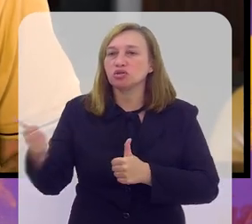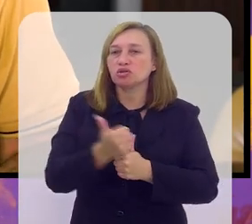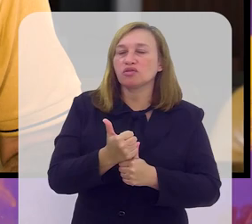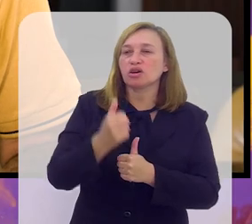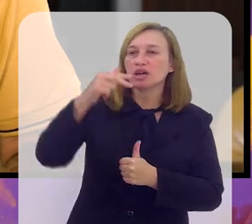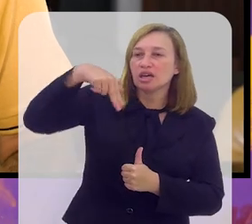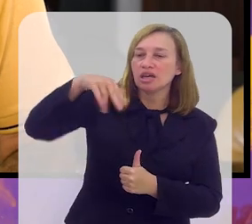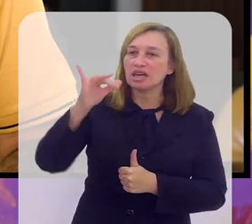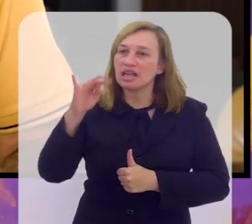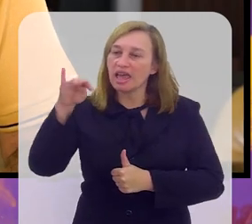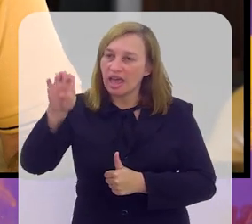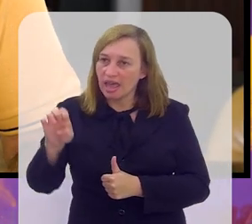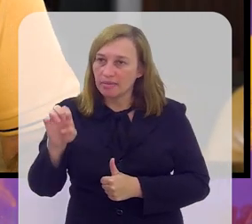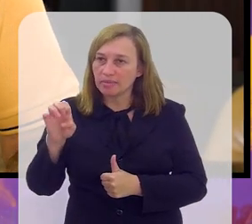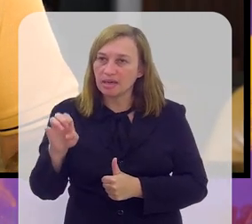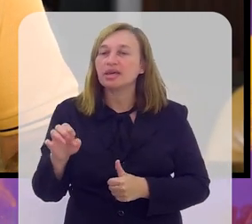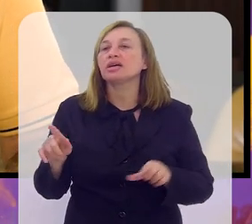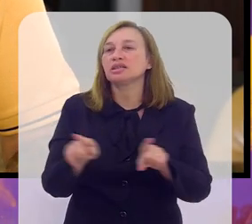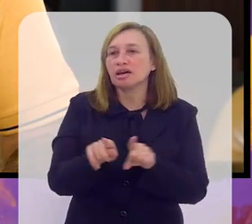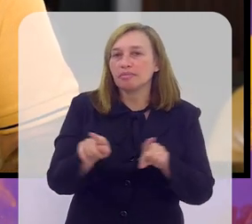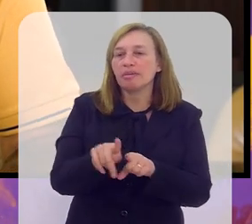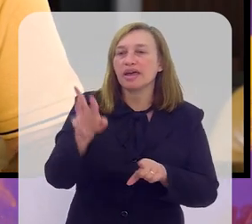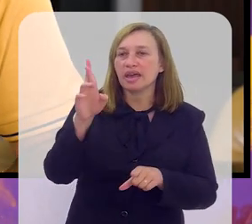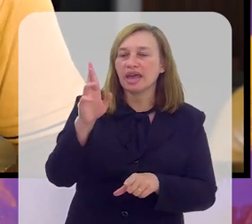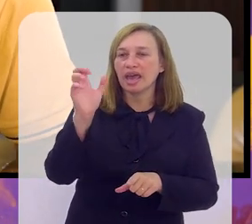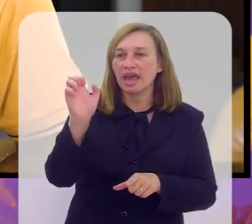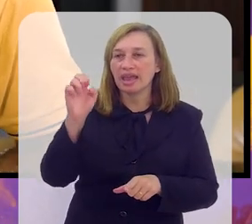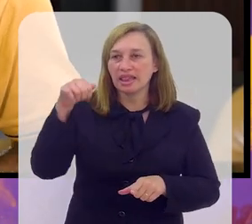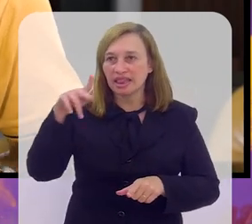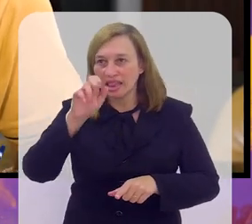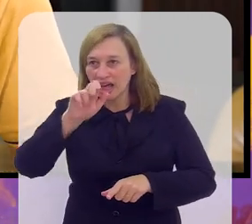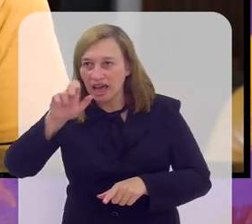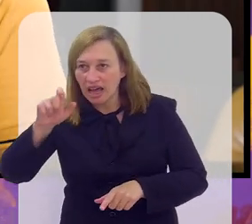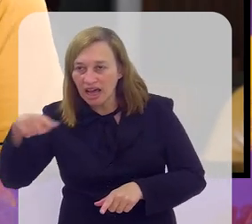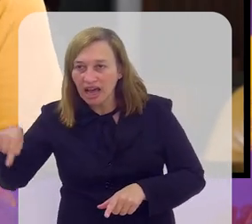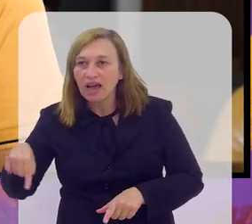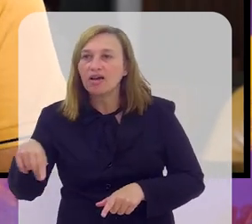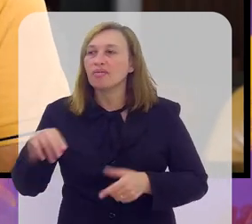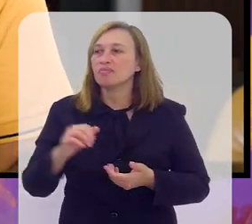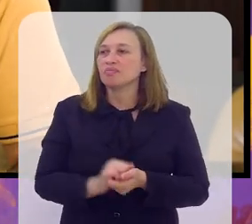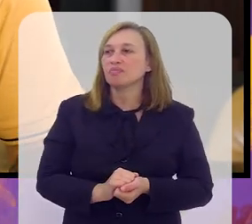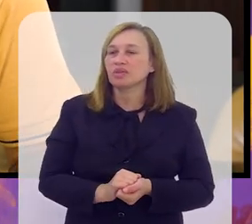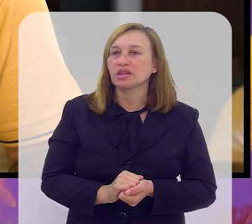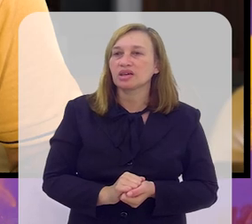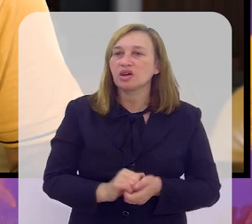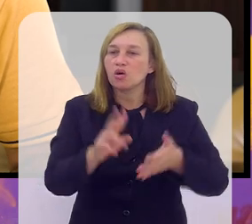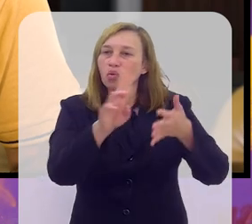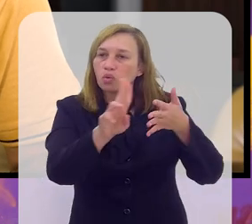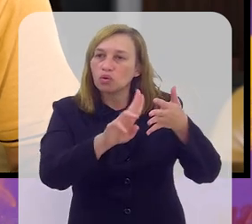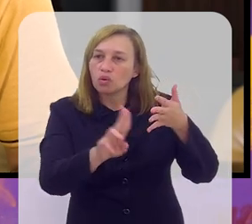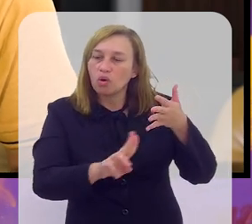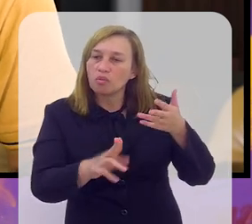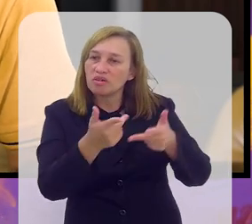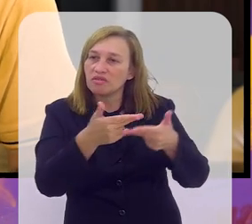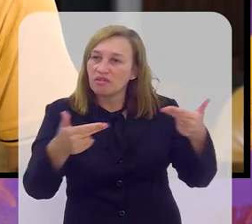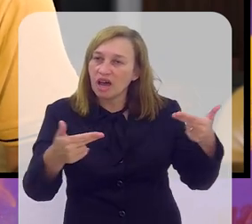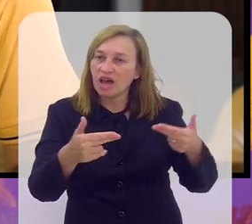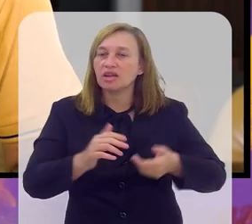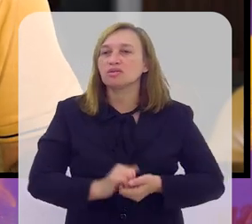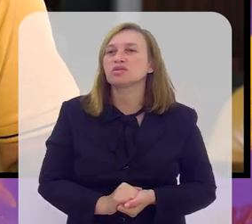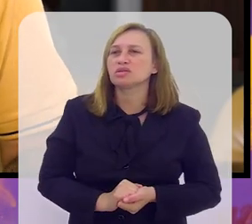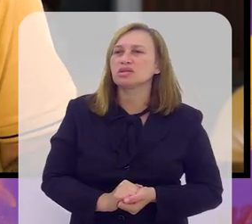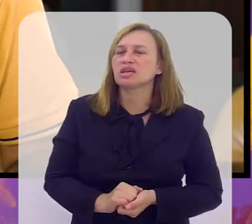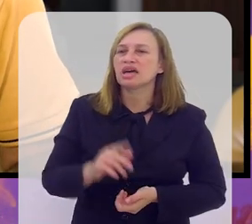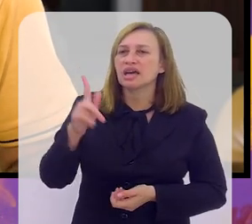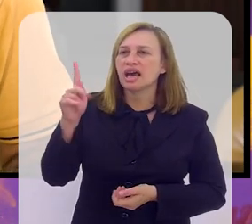Arana, do Atlético, ali na lateral esquerda, Renan Lodi, do Marseille, na zaga Bremer, da Juventus, Marquinhos do